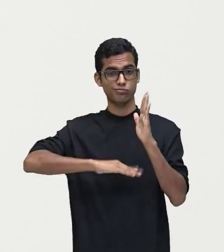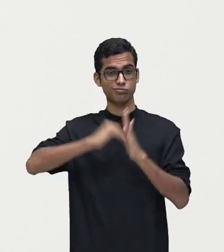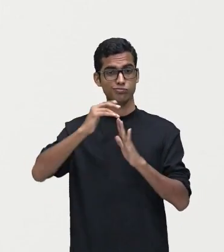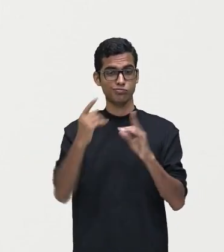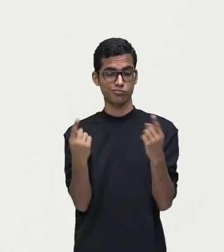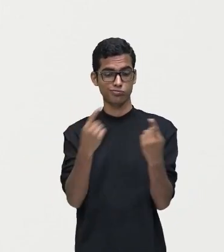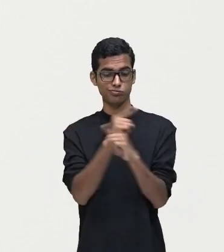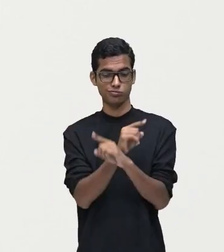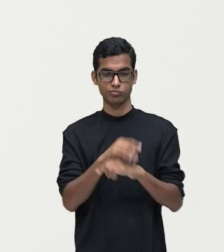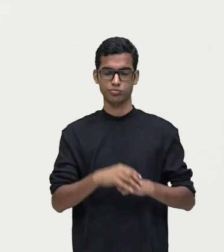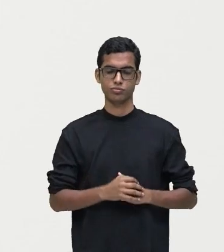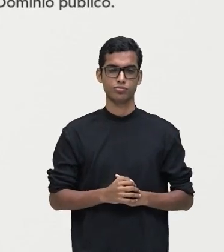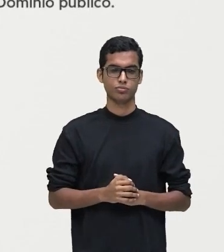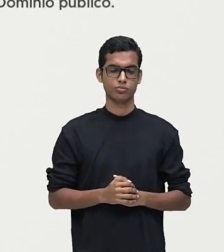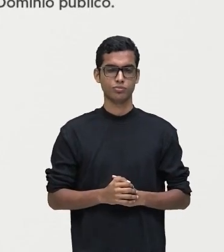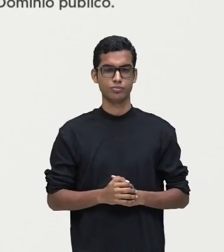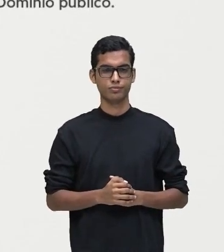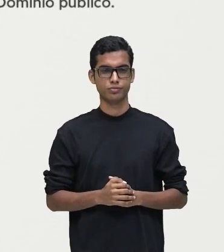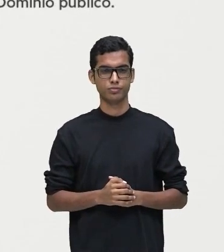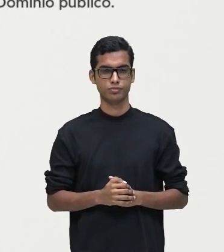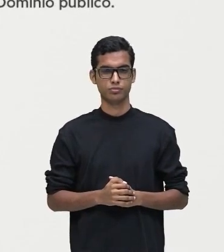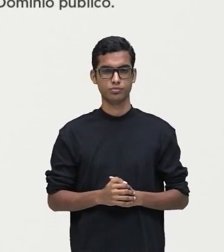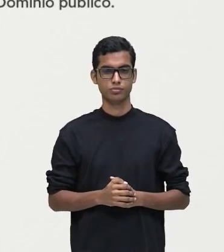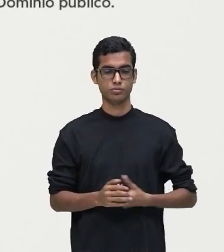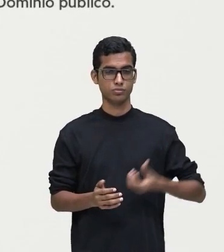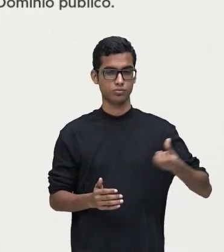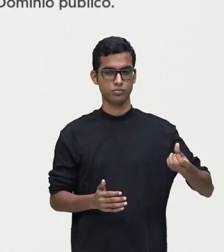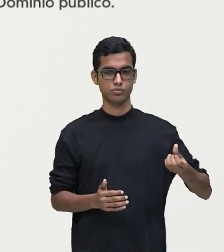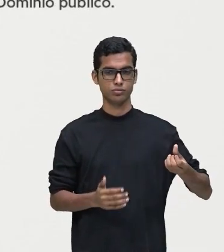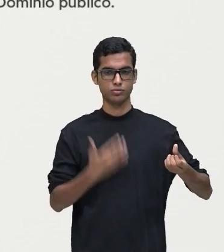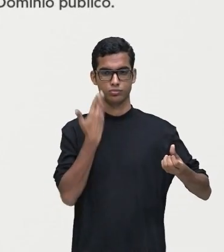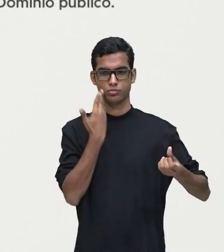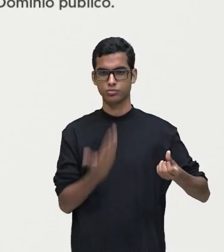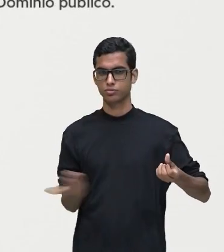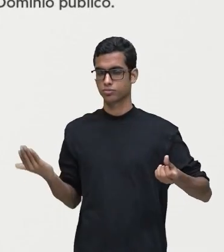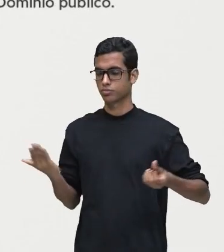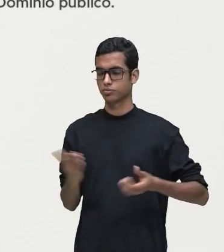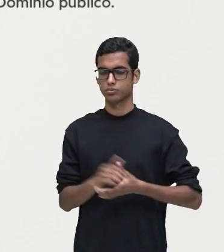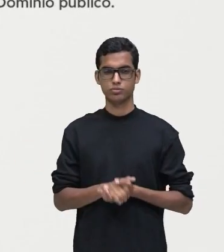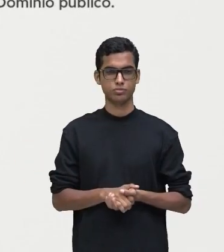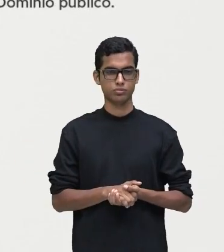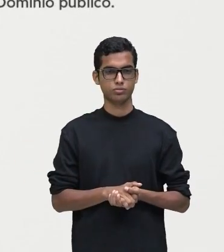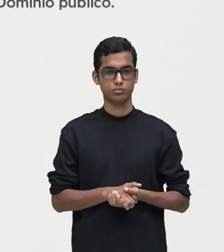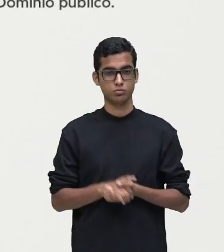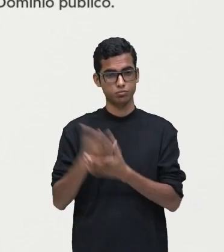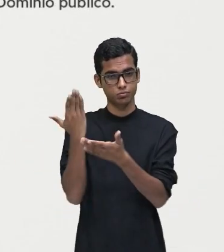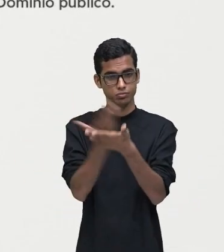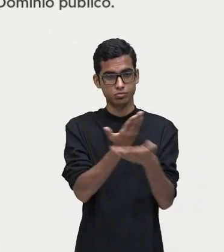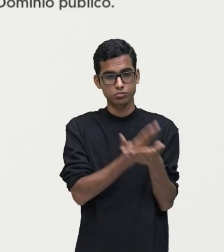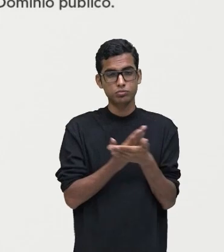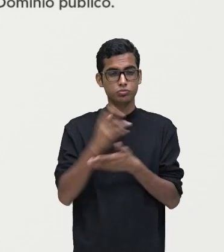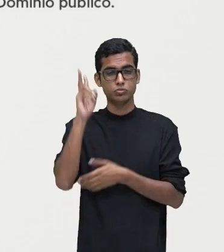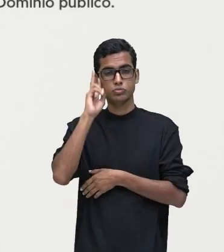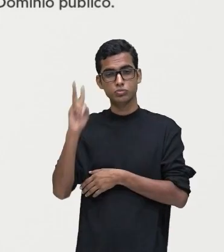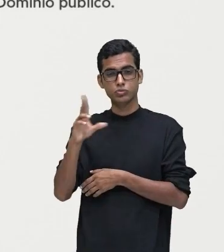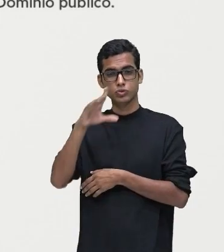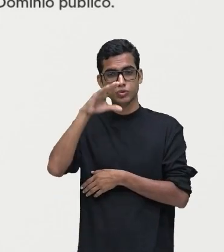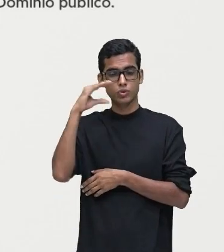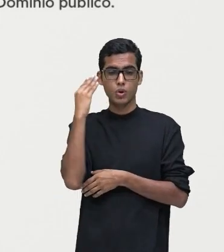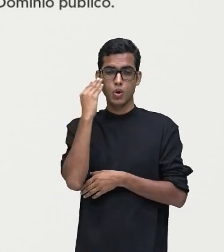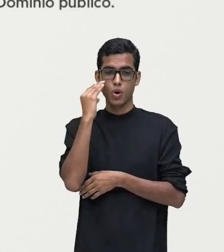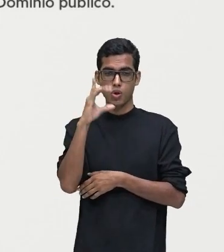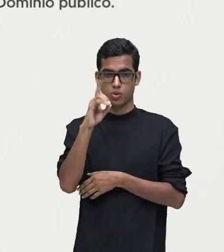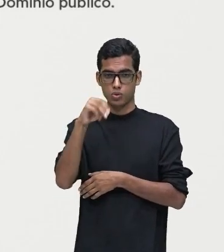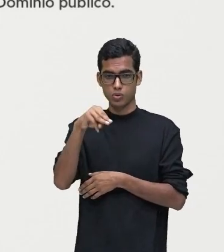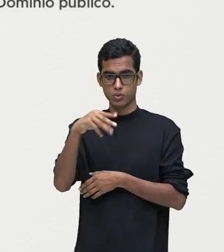troca. Na sequência, olha só, outro fato curioso. Estudos históricos revelam que Dom Pedro I